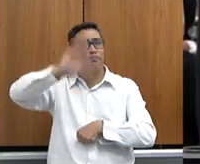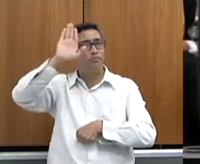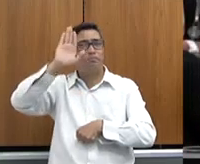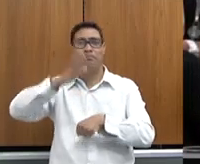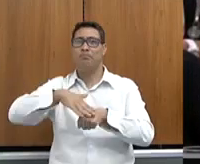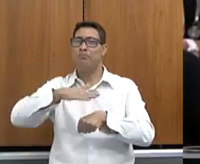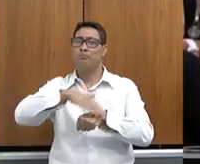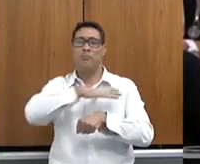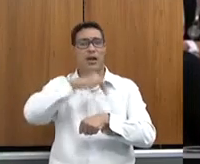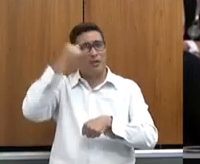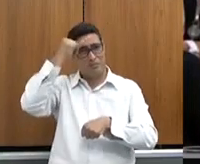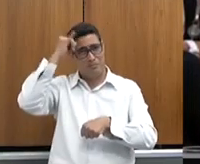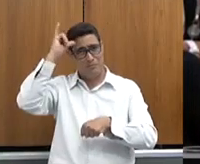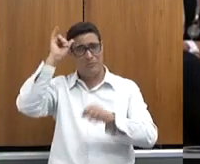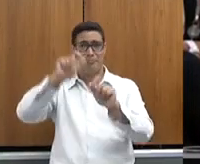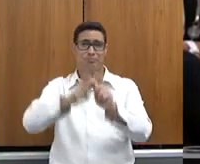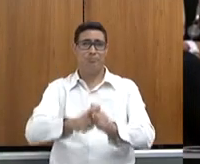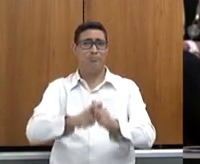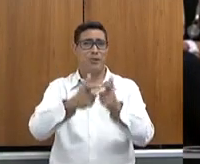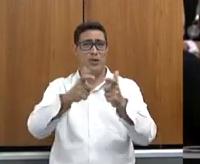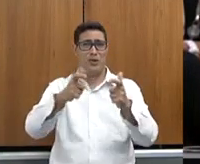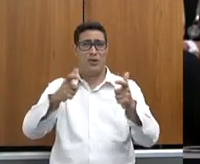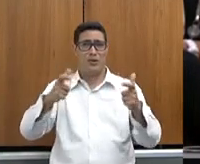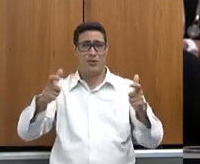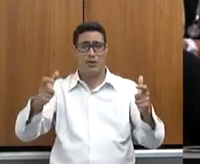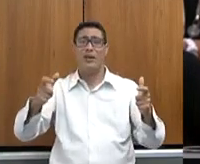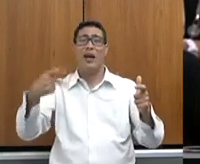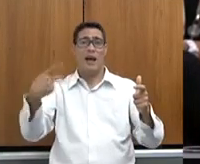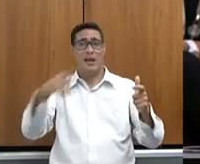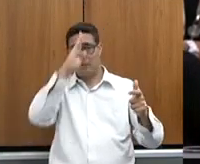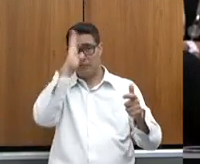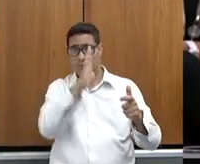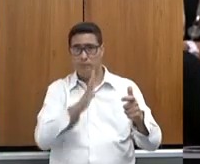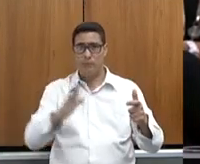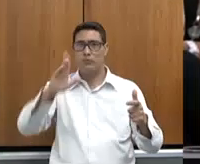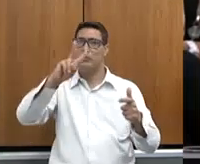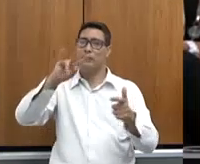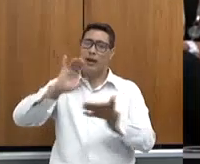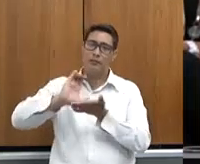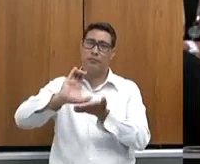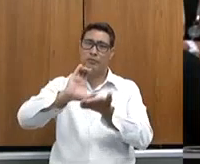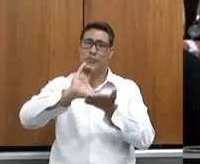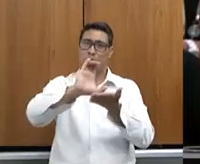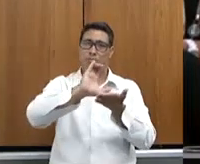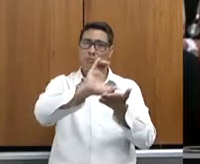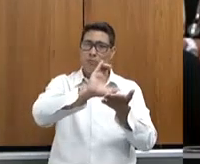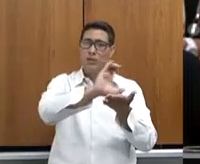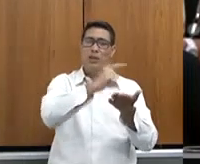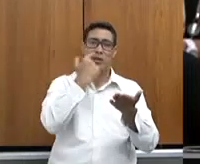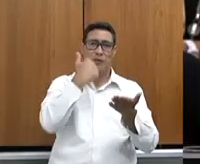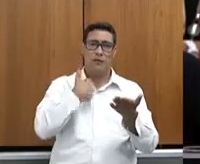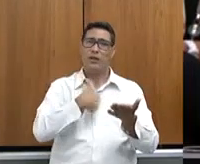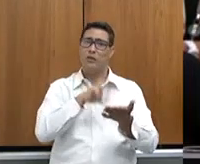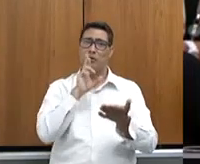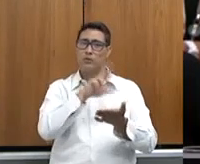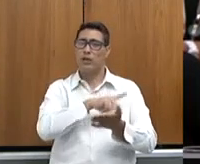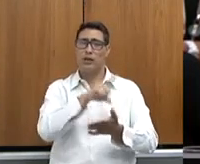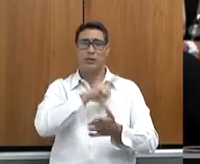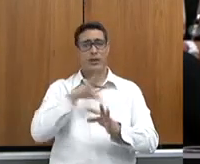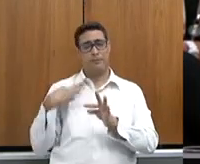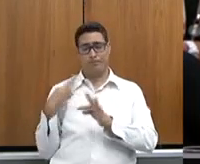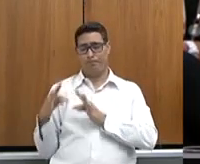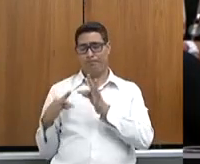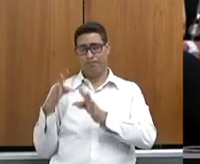bovino do Brasil. E isso nós vamos só investindo e vendo que o resultado está realmente nessa tecnologia